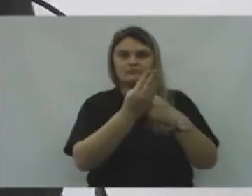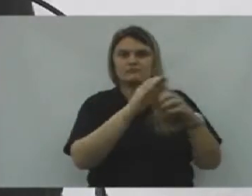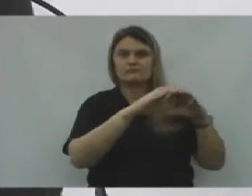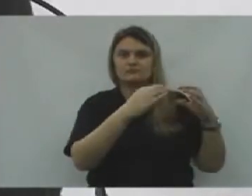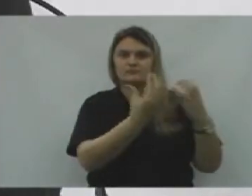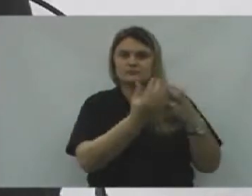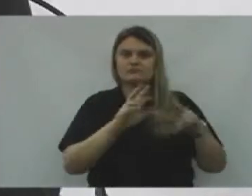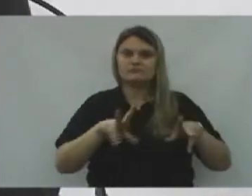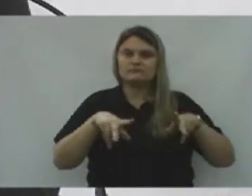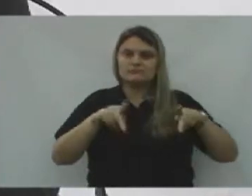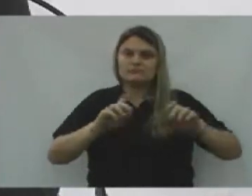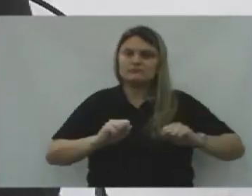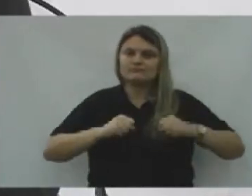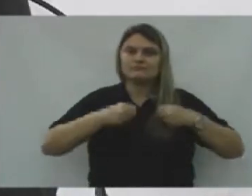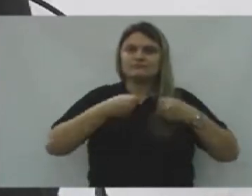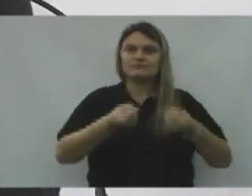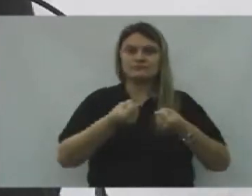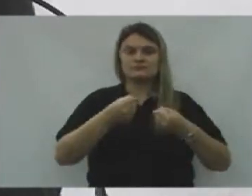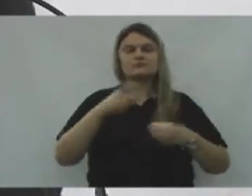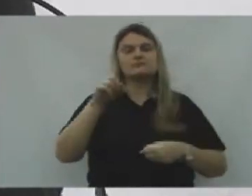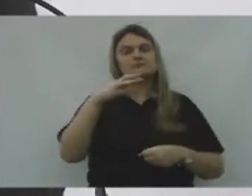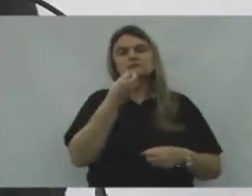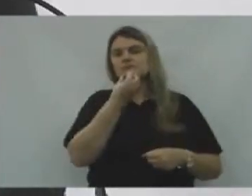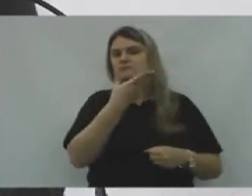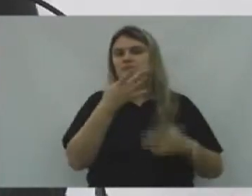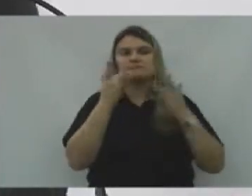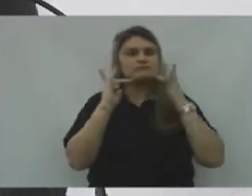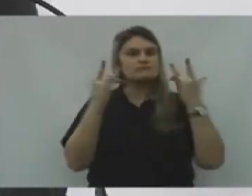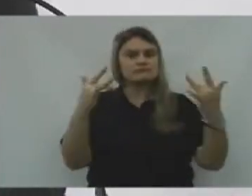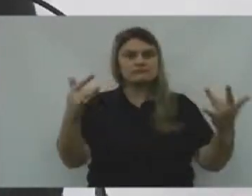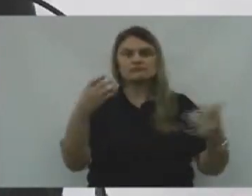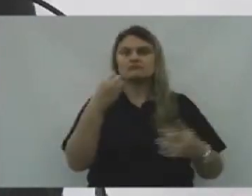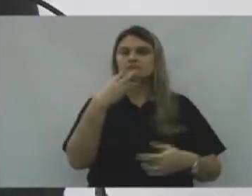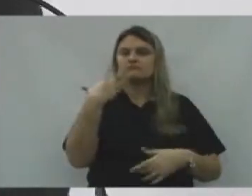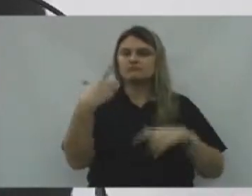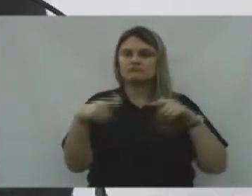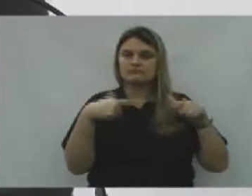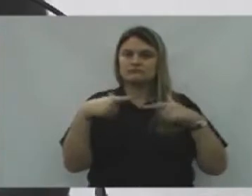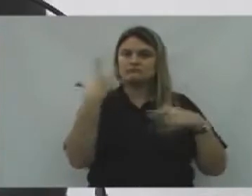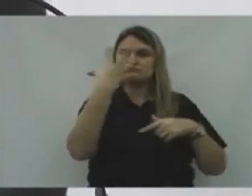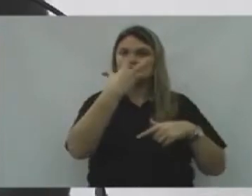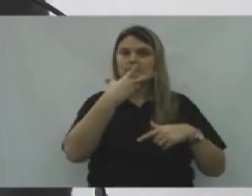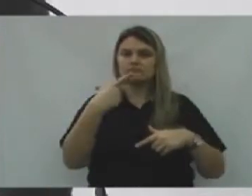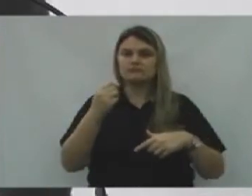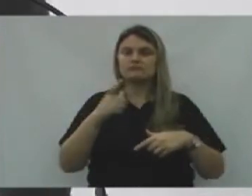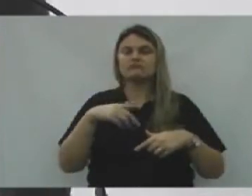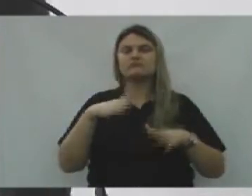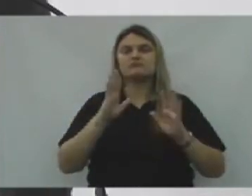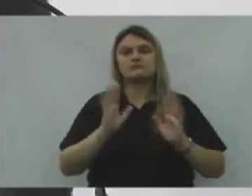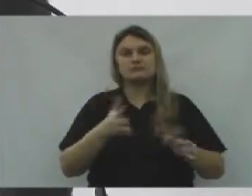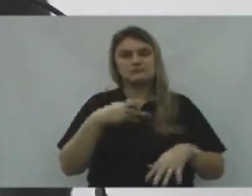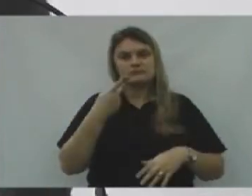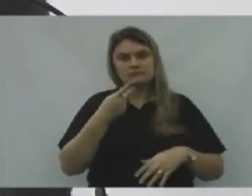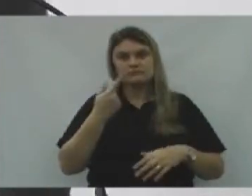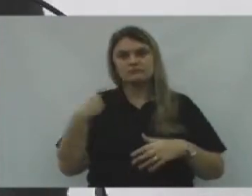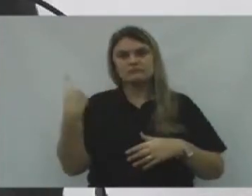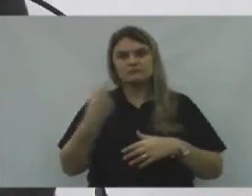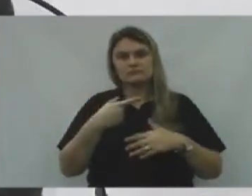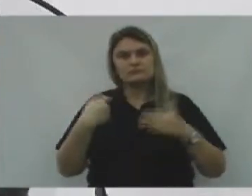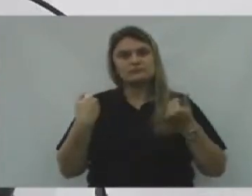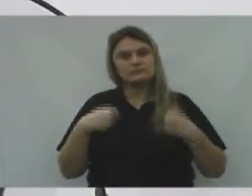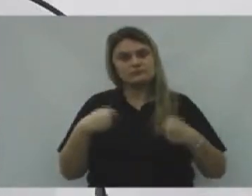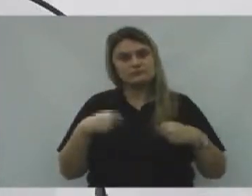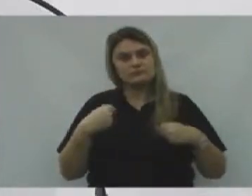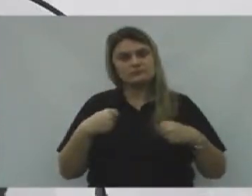população que vocês representam. E isso, realmente, é um trabalho bonito. Como eu falei já algumas vezes, A gente precisava